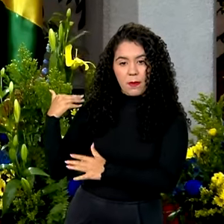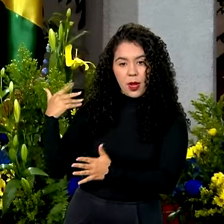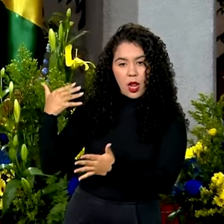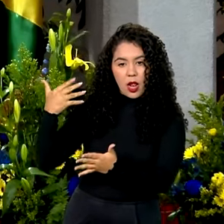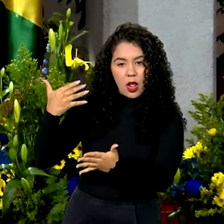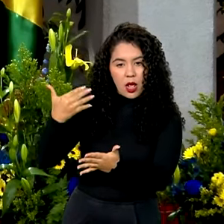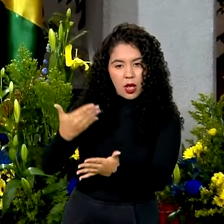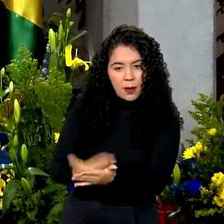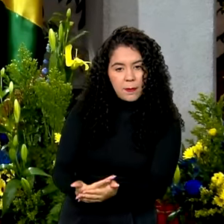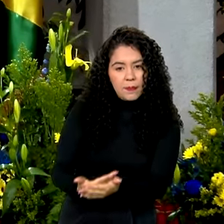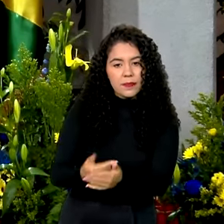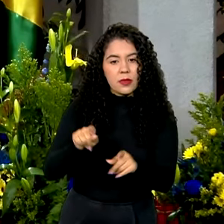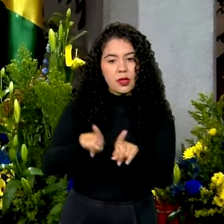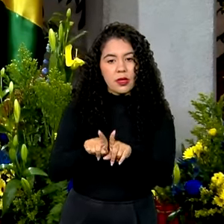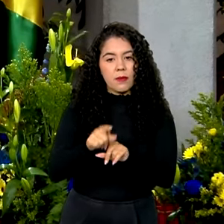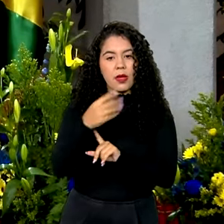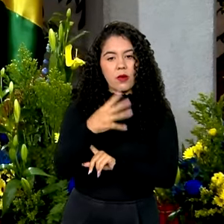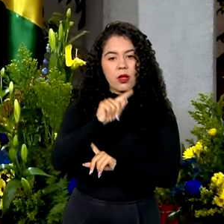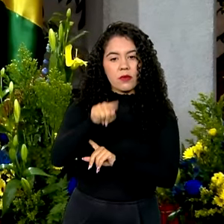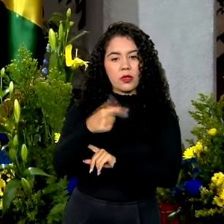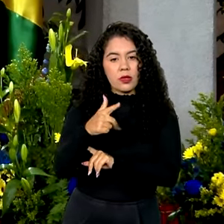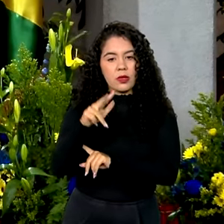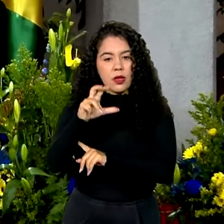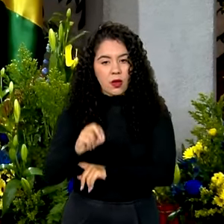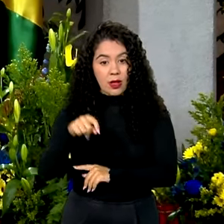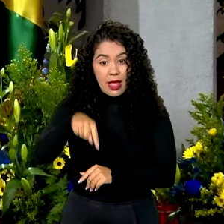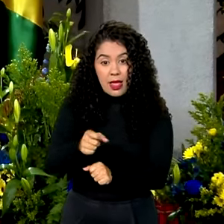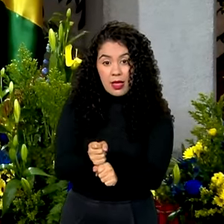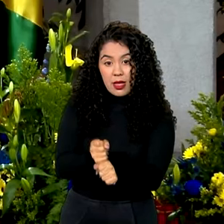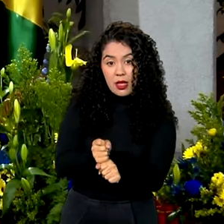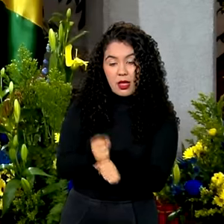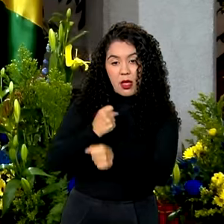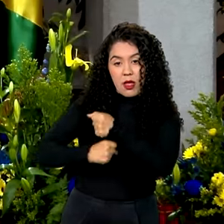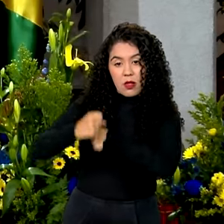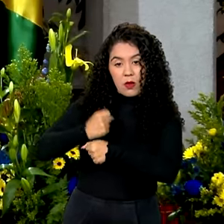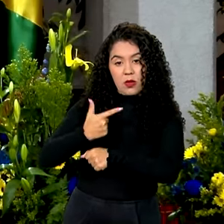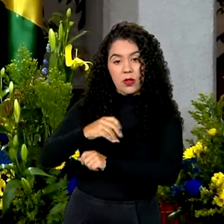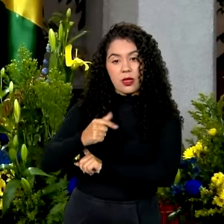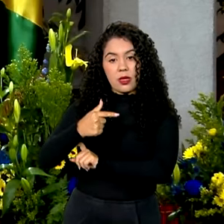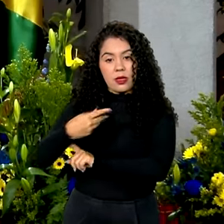4.250 milhões de dólares em 2023, um incremento de quase 30%.